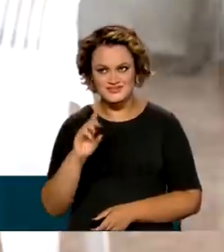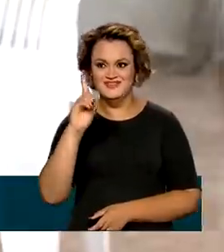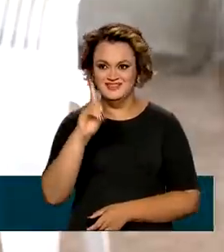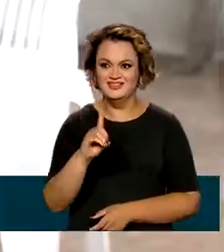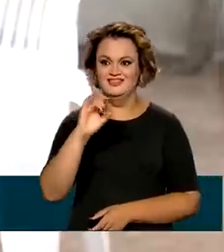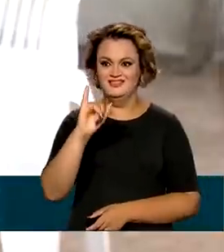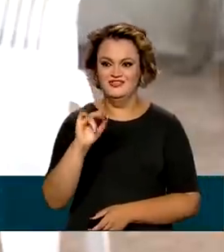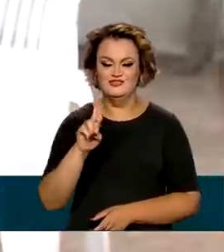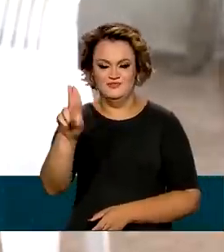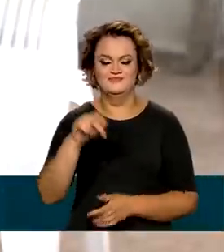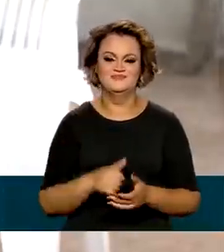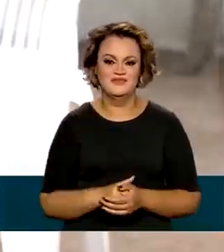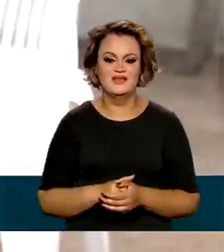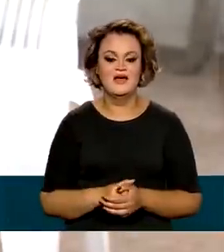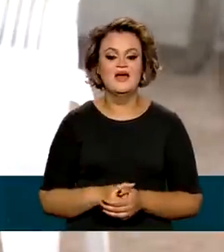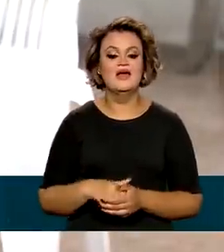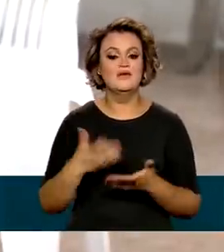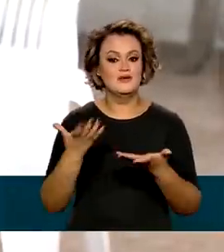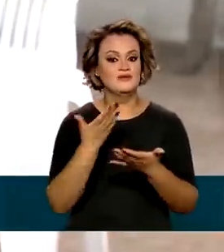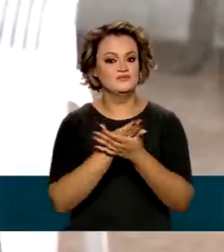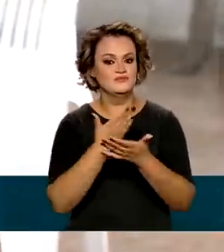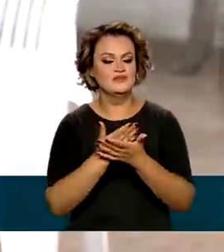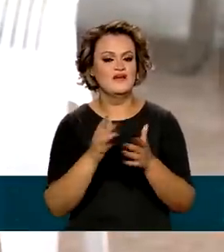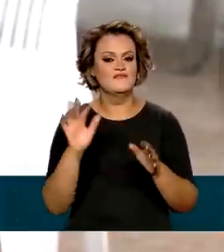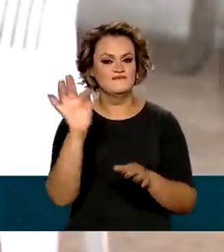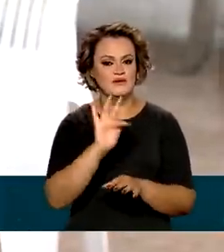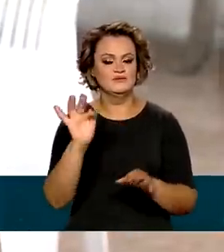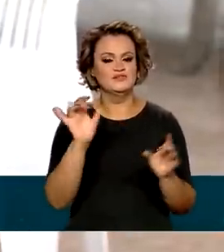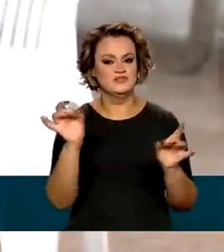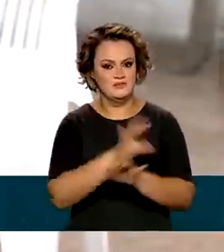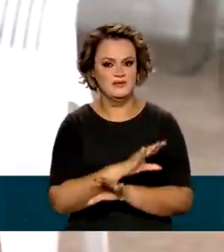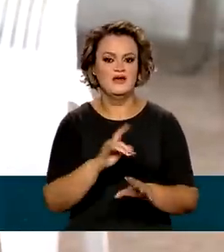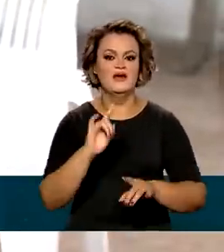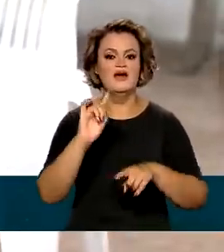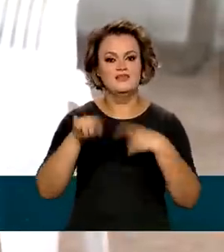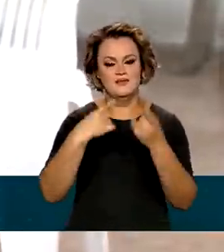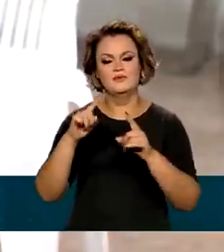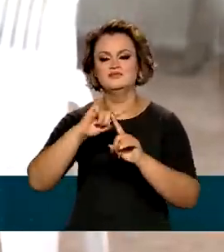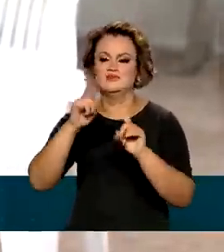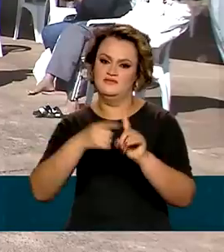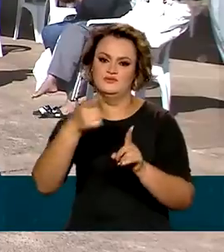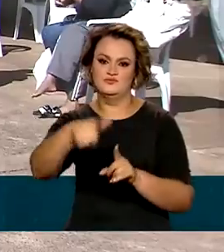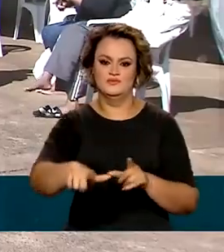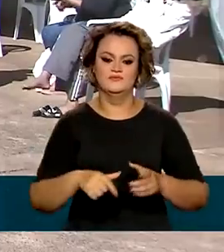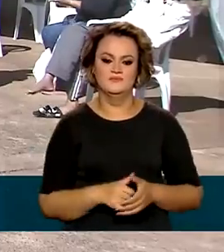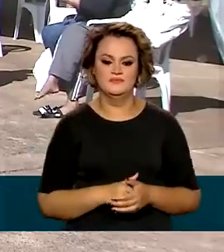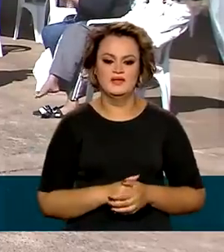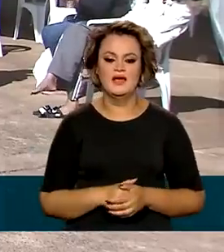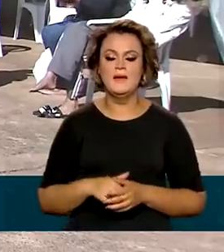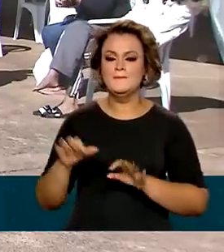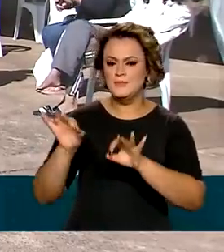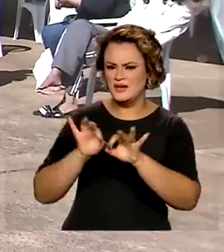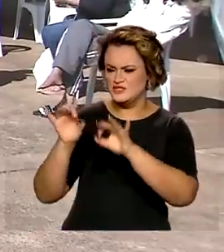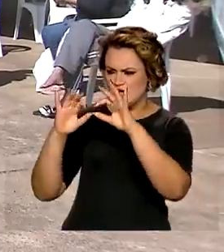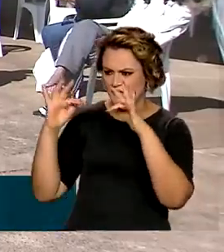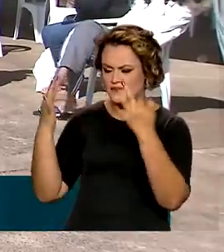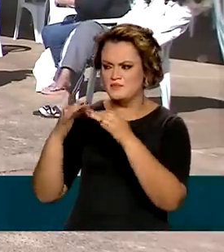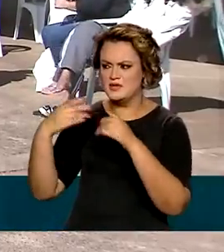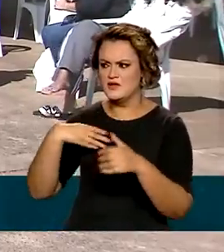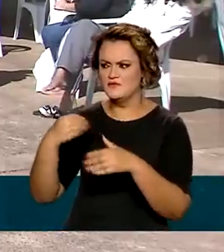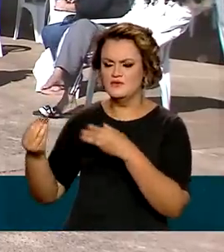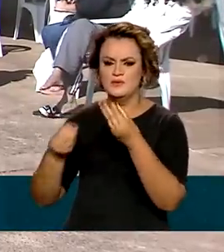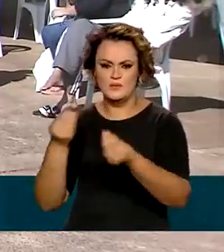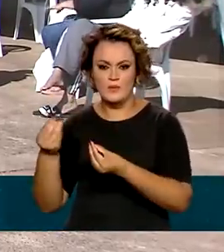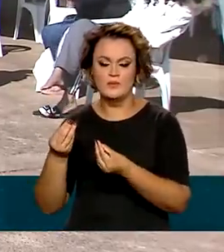estudar, terminar minha faculdade e ter uma vida estabilizada, para depois ter um outro filho. O planejamento familiar é um direito